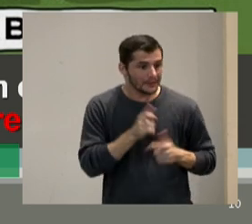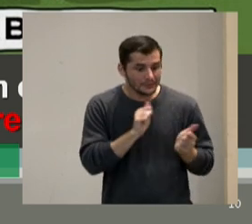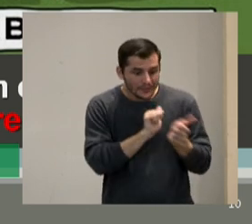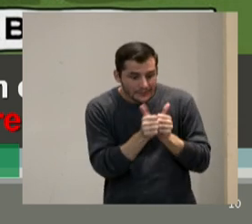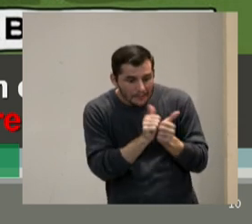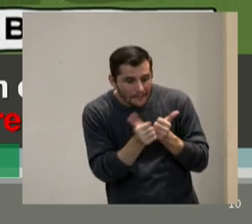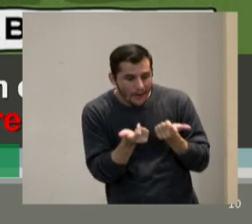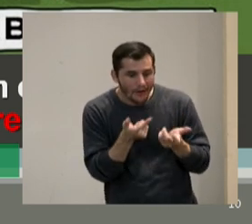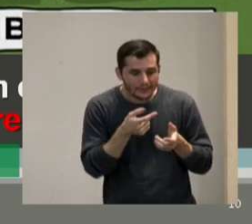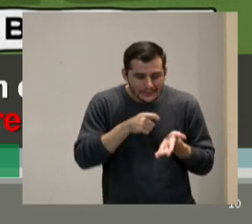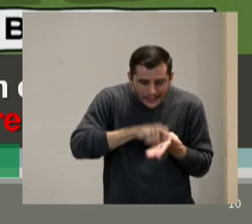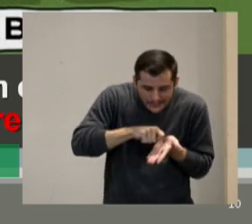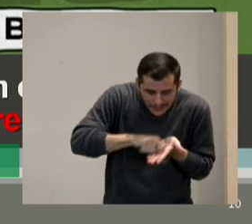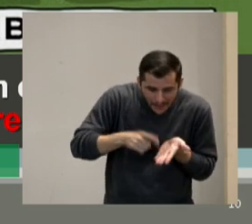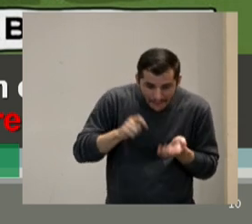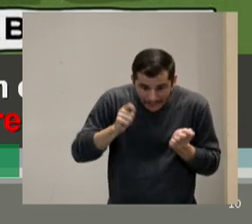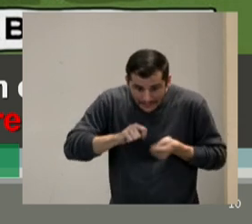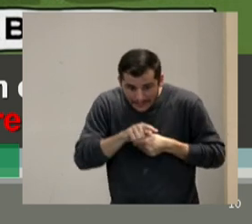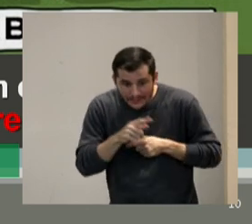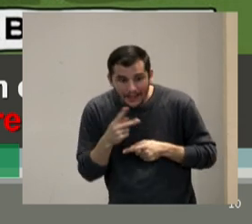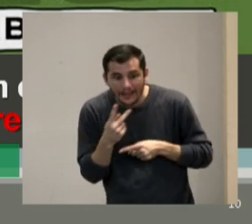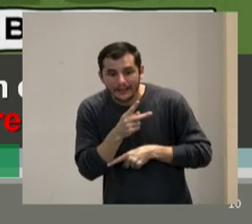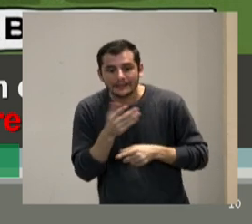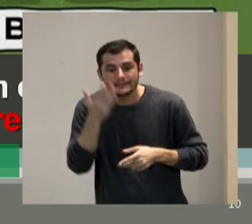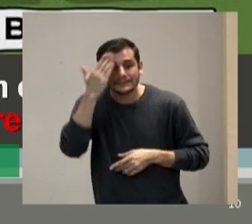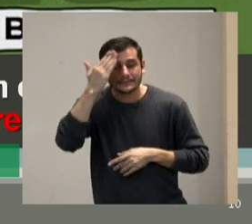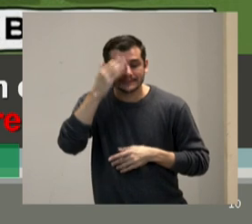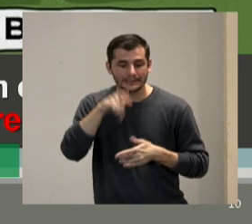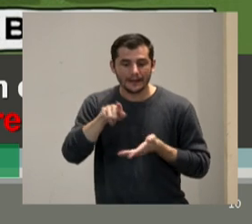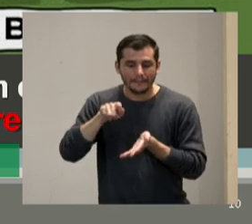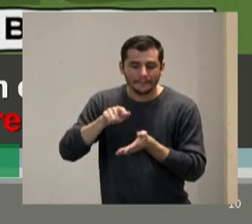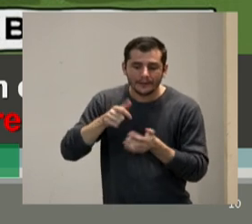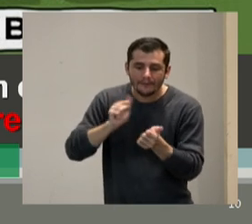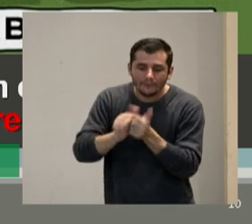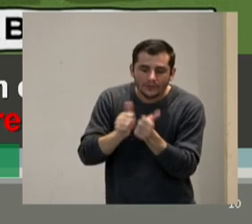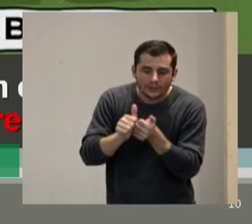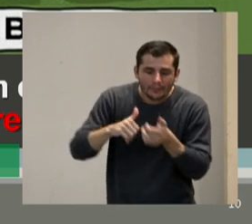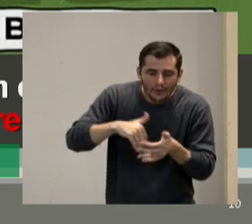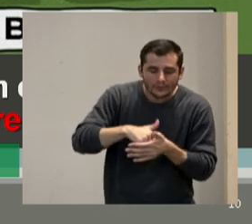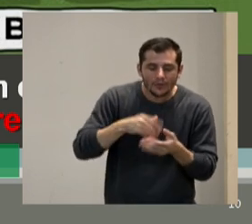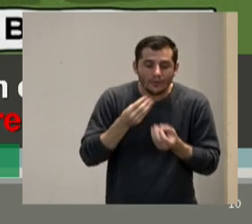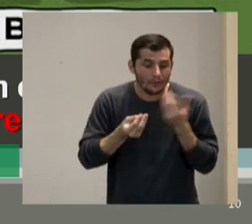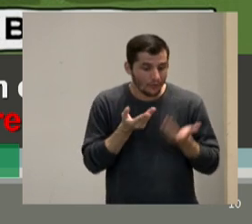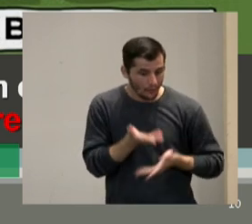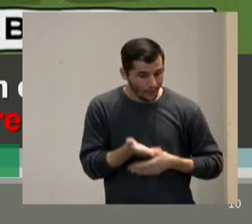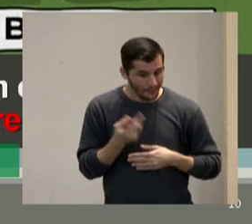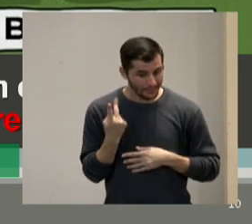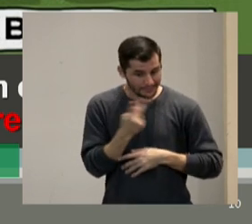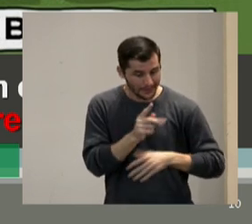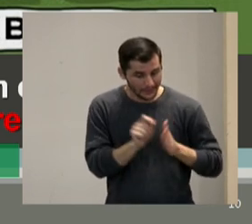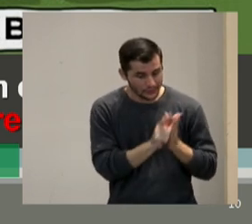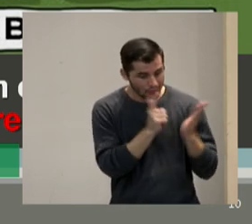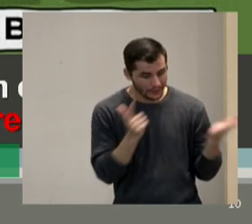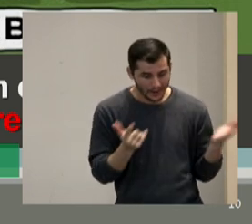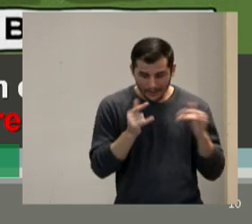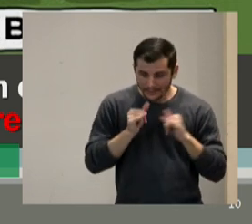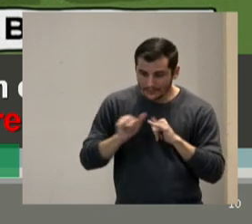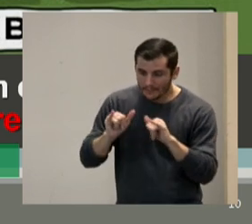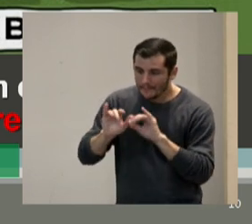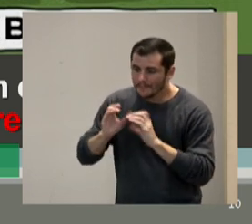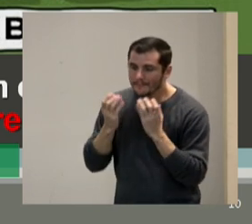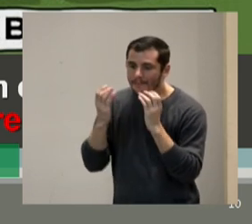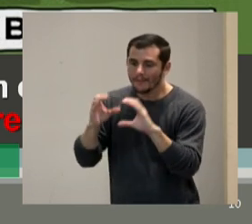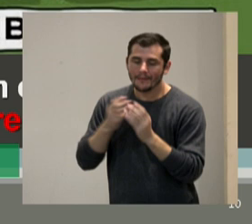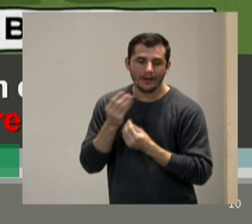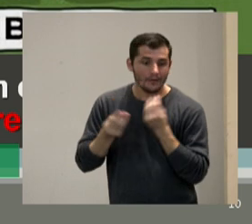e aí fazer a ótima matéria dele mas a gente não pode e aí essa frase ela é